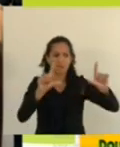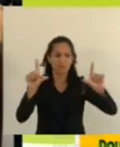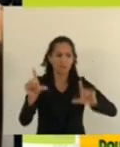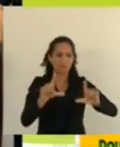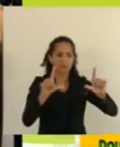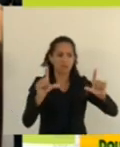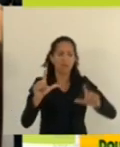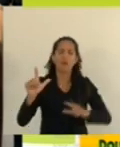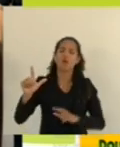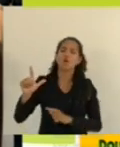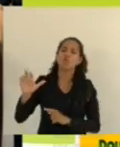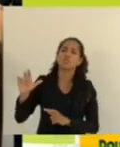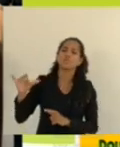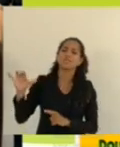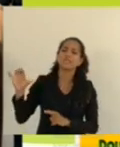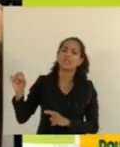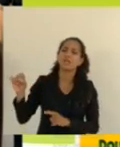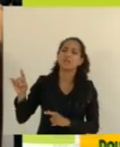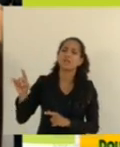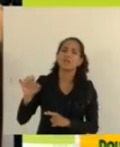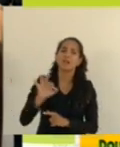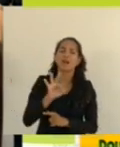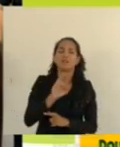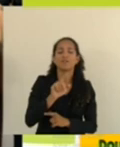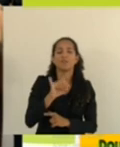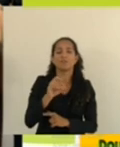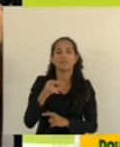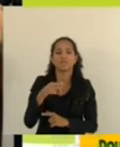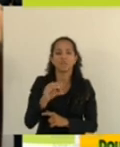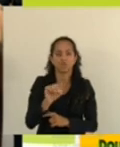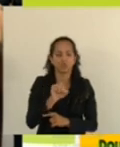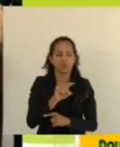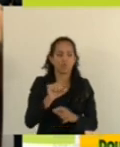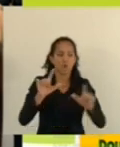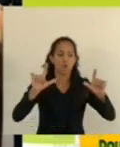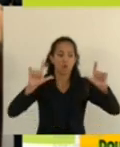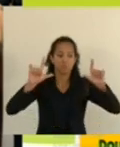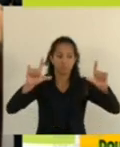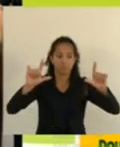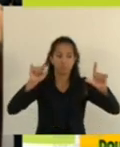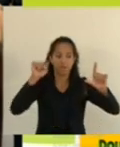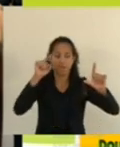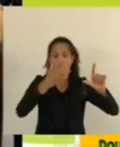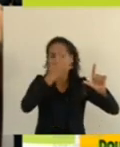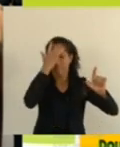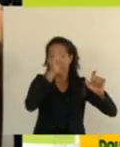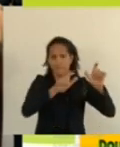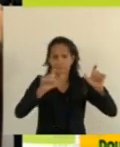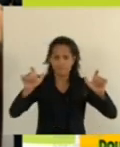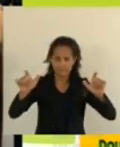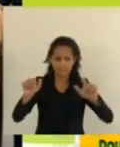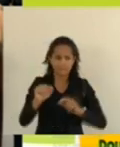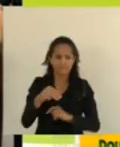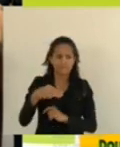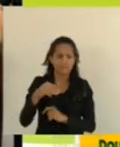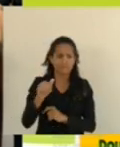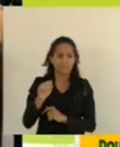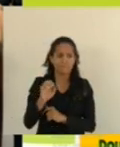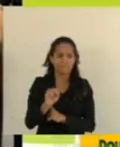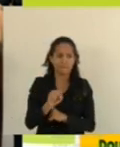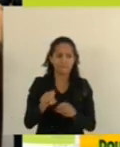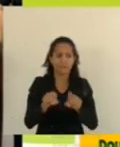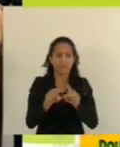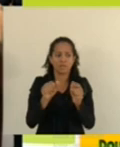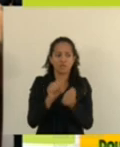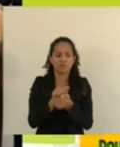está passando ou é a Luciana? Não, é a Fabiana. Fabiana, mas aí então é o pessoal da Amais. Estamos ali